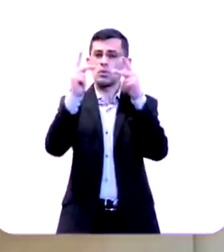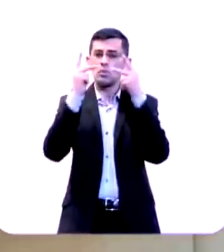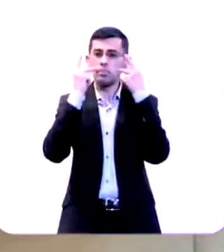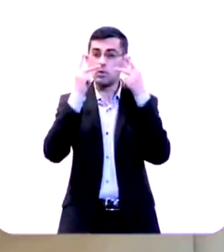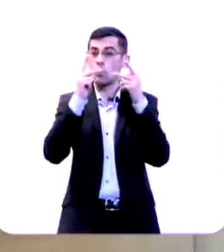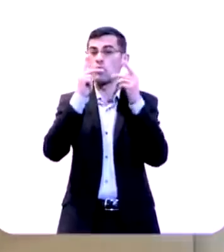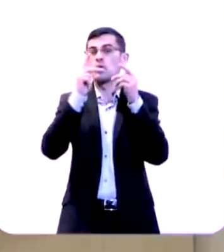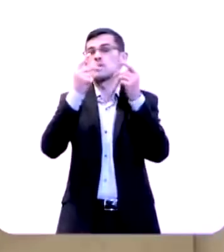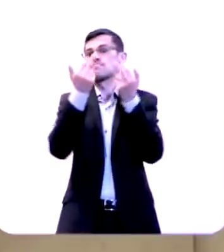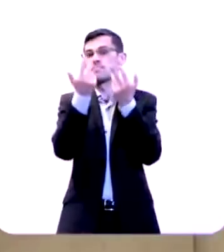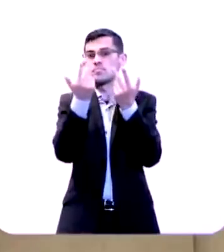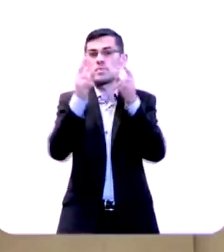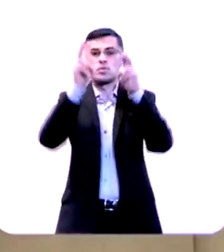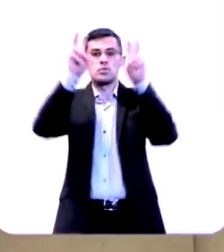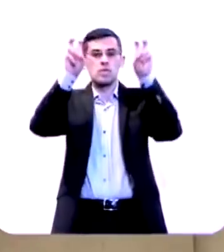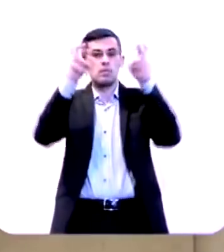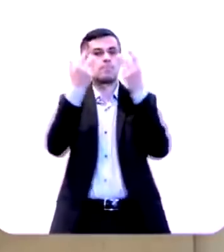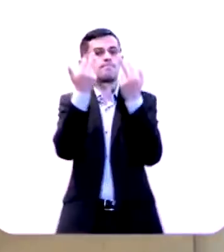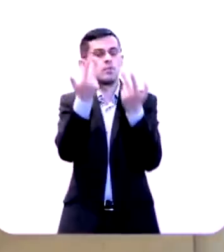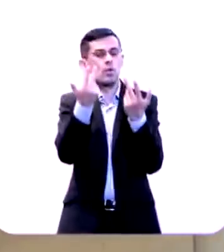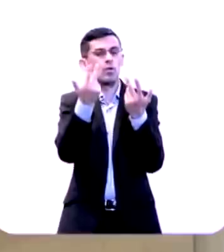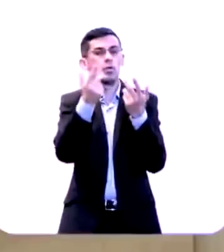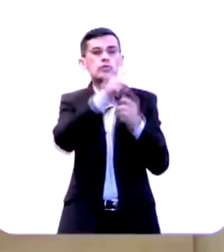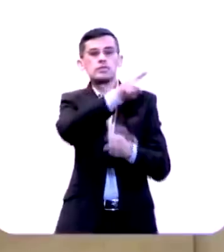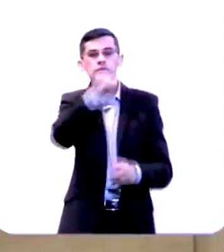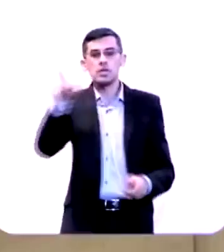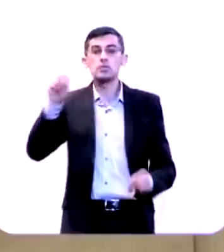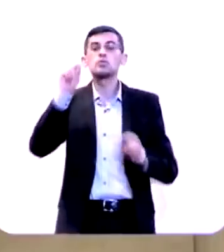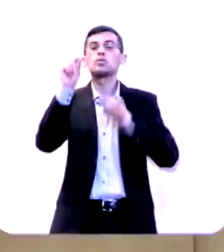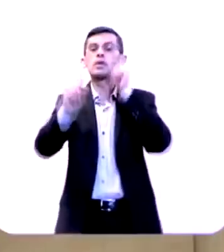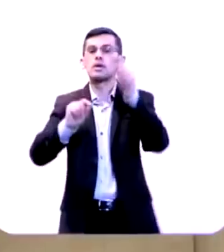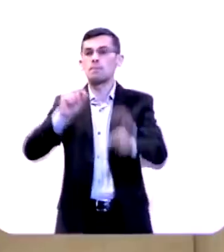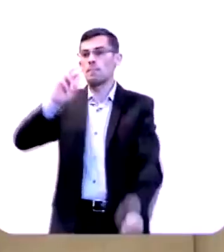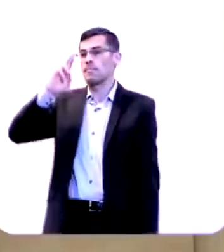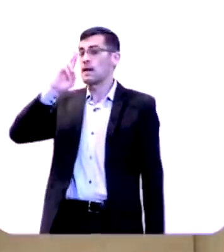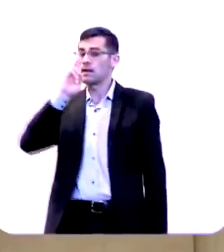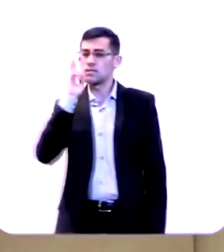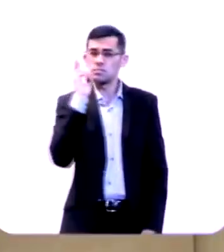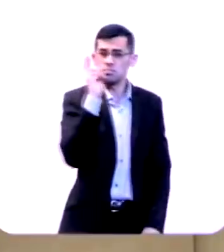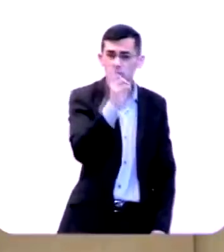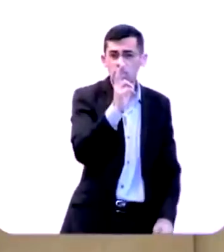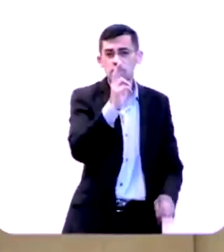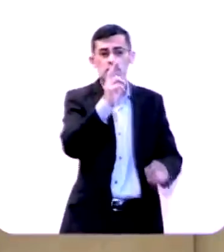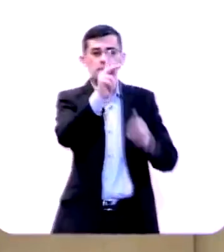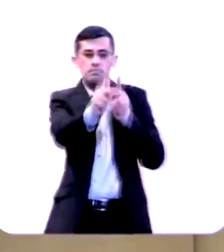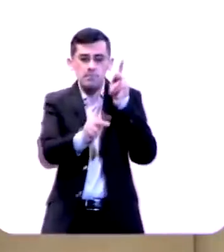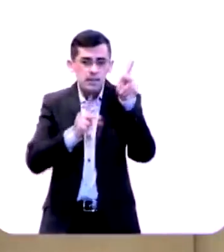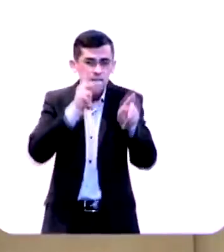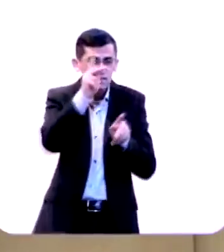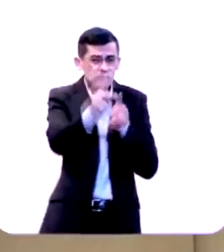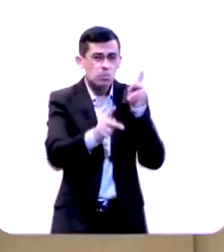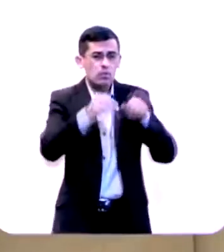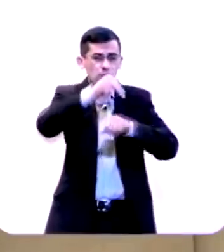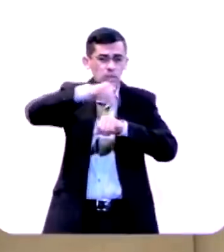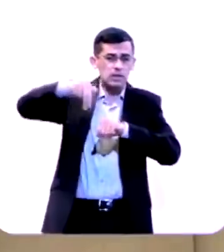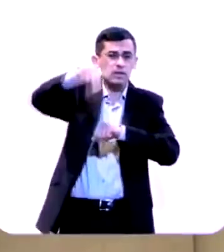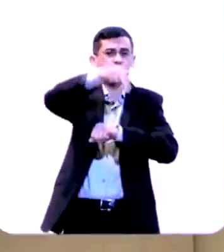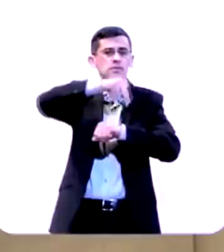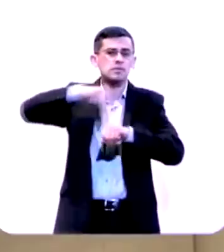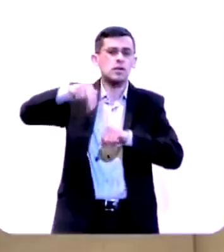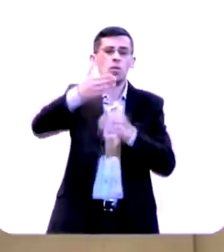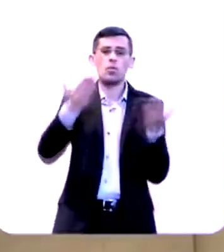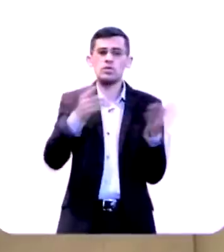e a mensagem era olha a resposta para esse povo para a nação de